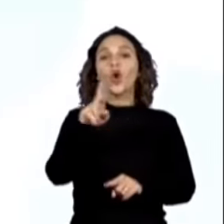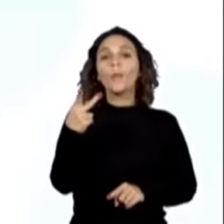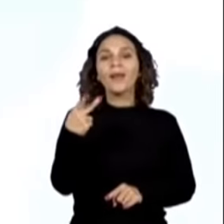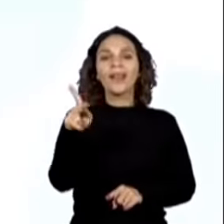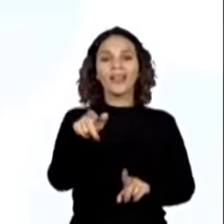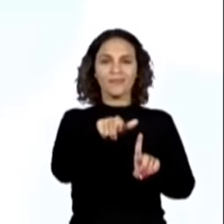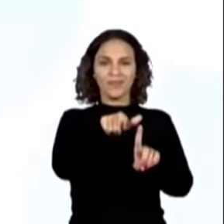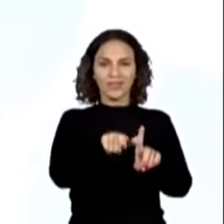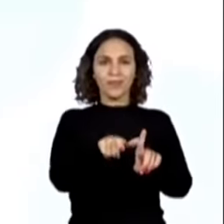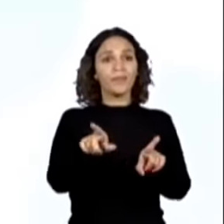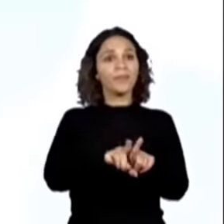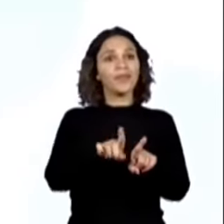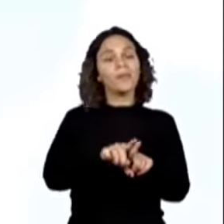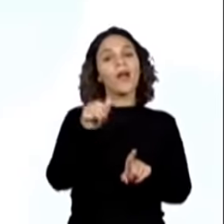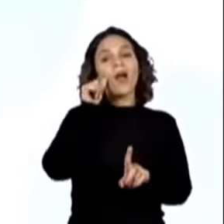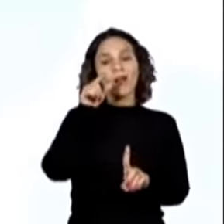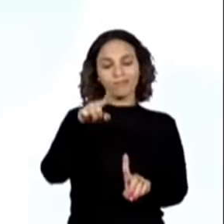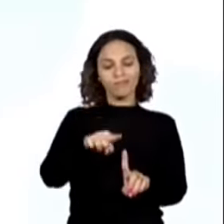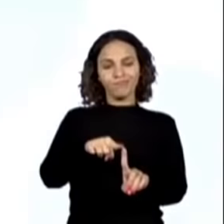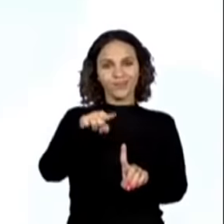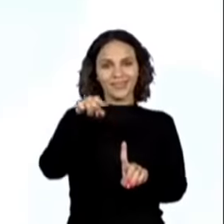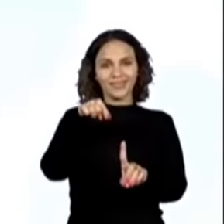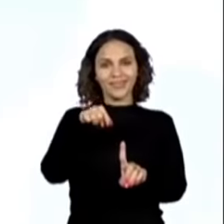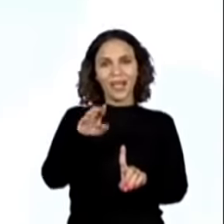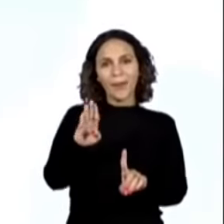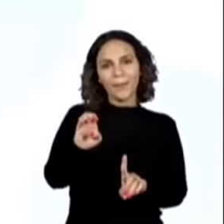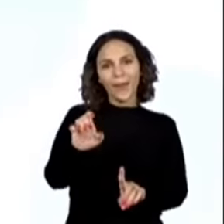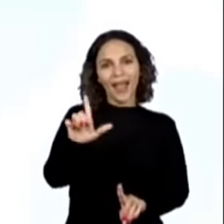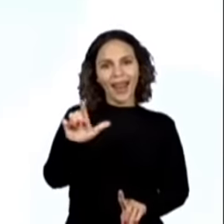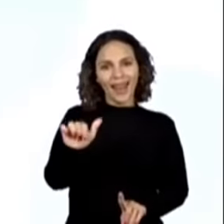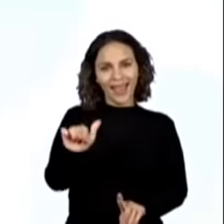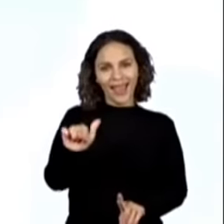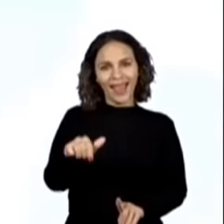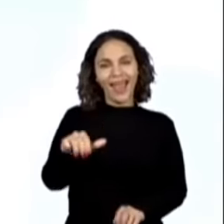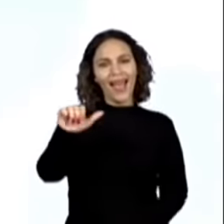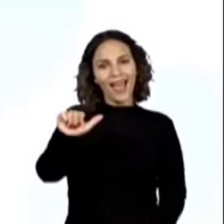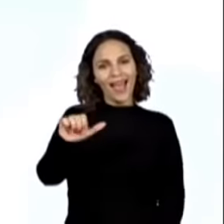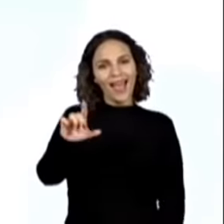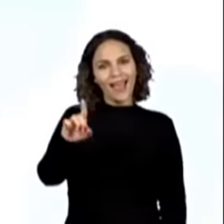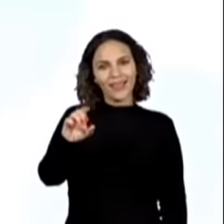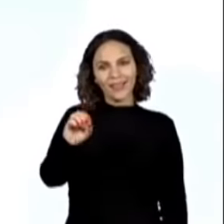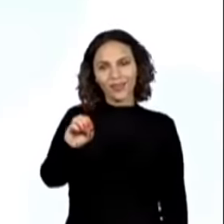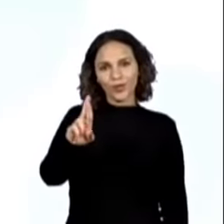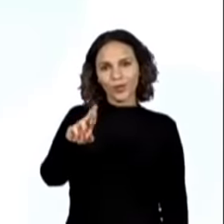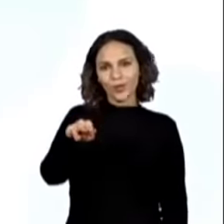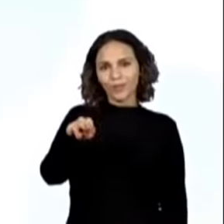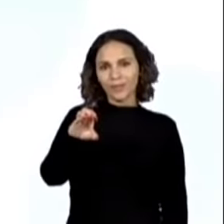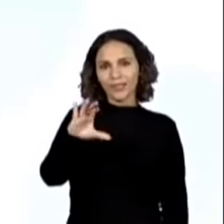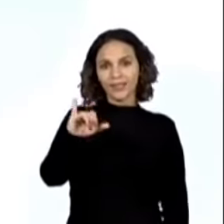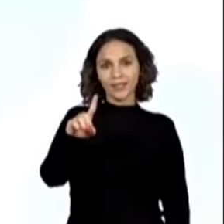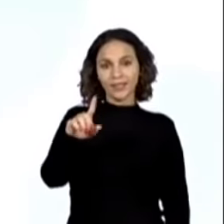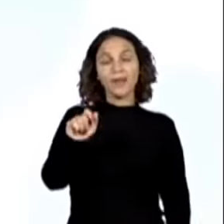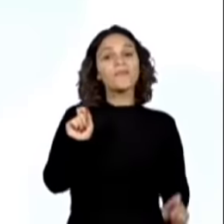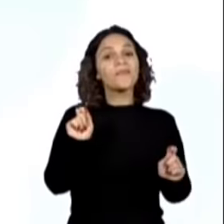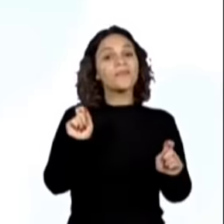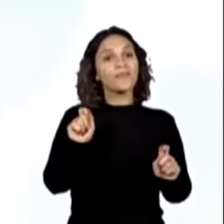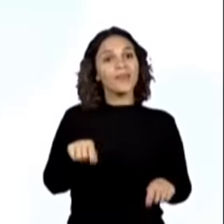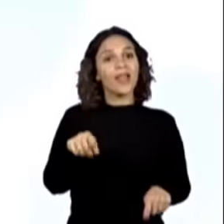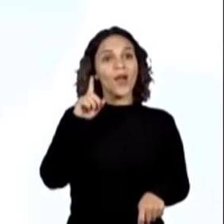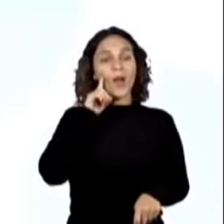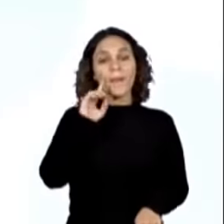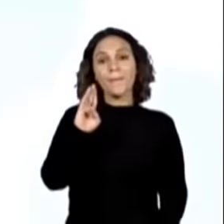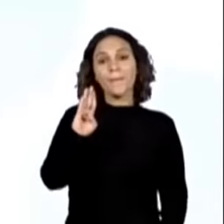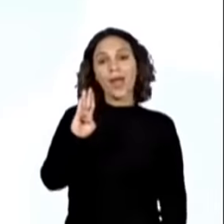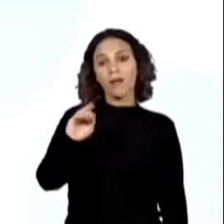acontecer aqui, ó. Com Bela Adormecida. Que eu também posso colocar o B, porque eu estou me